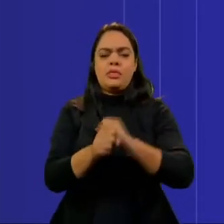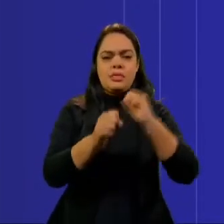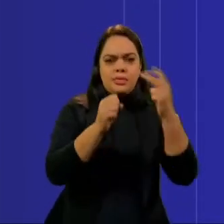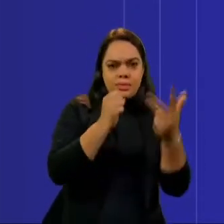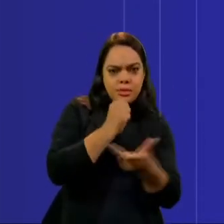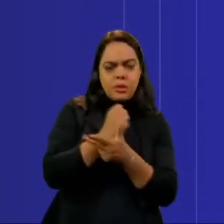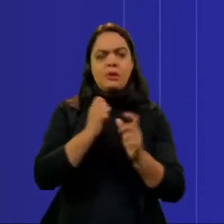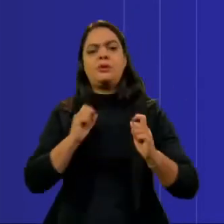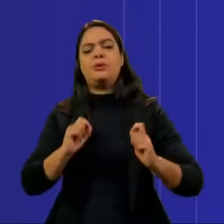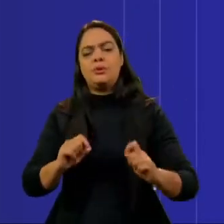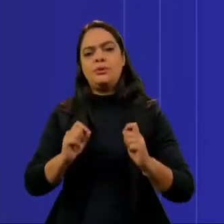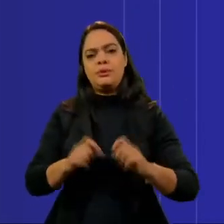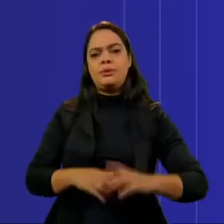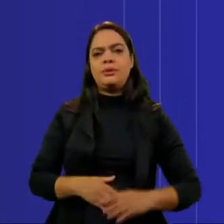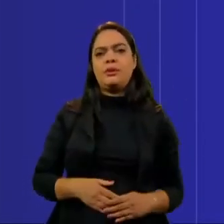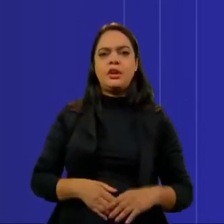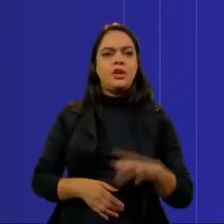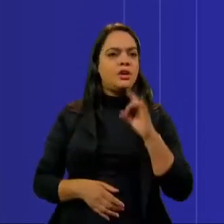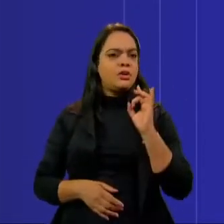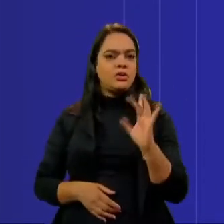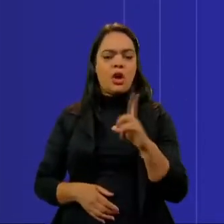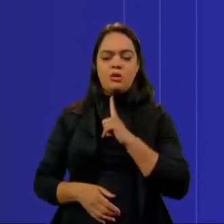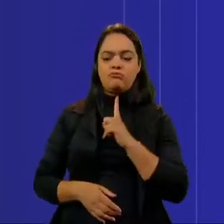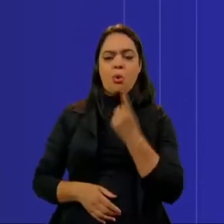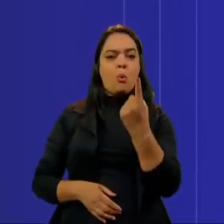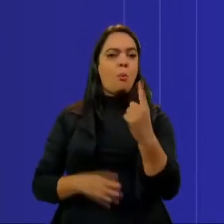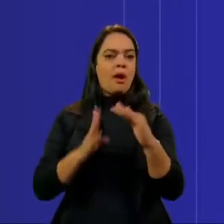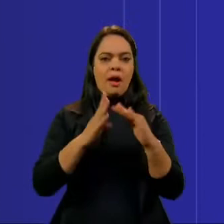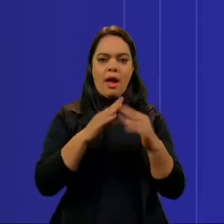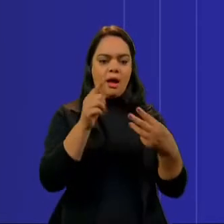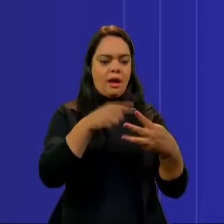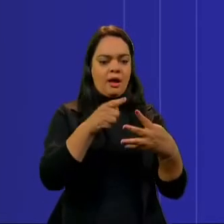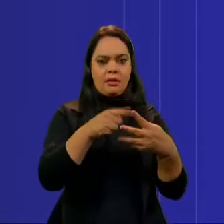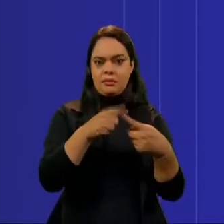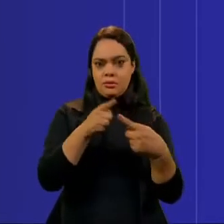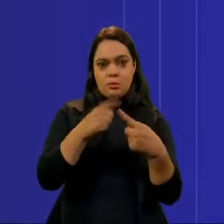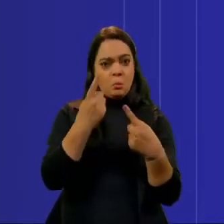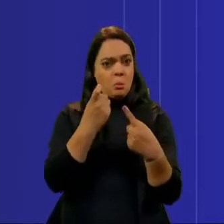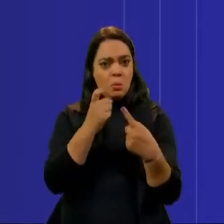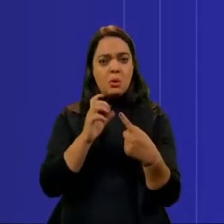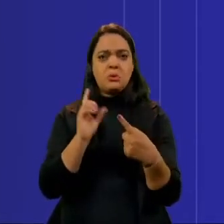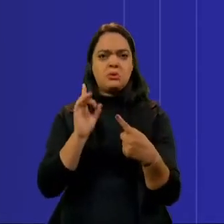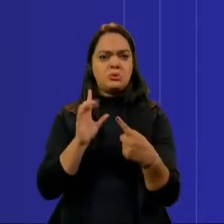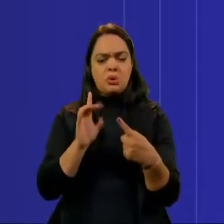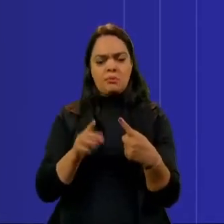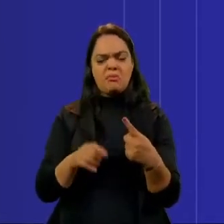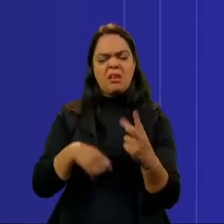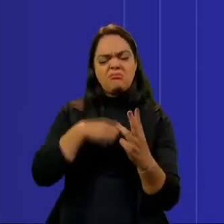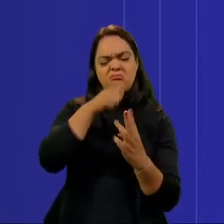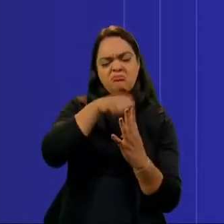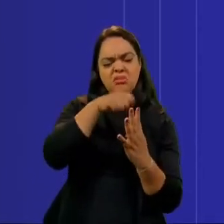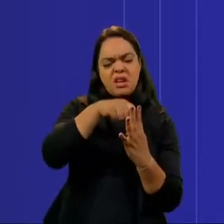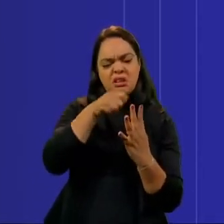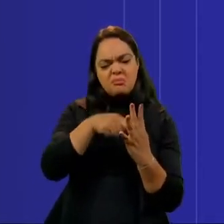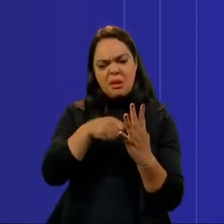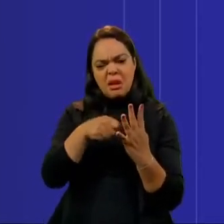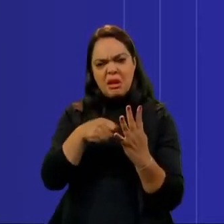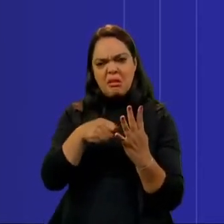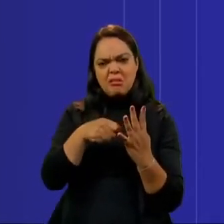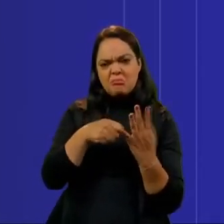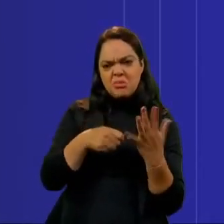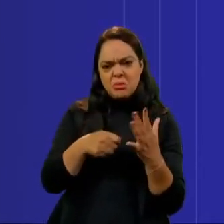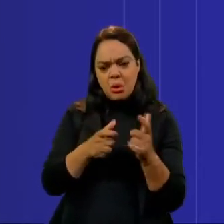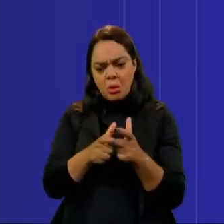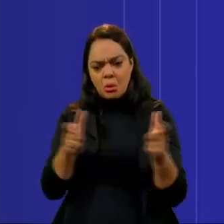eu só tinha uma fixa, né? Mas depois que dois, três meses para frente, começou a aumentar